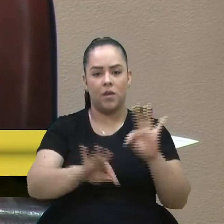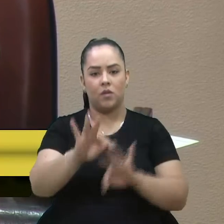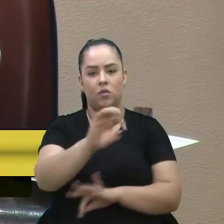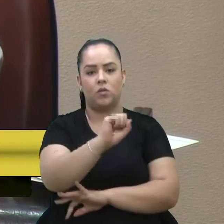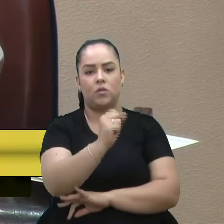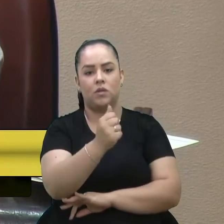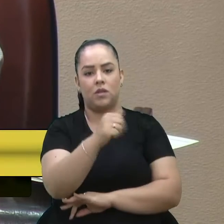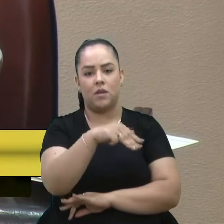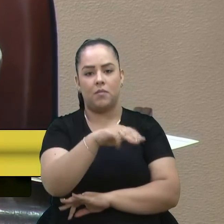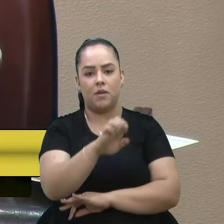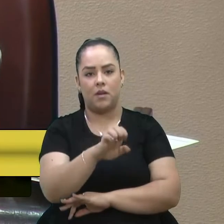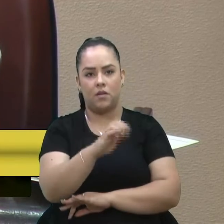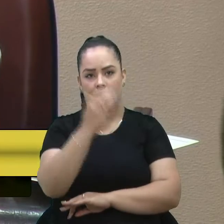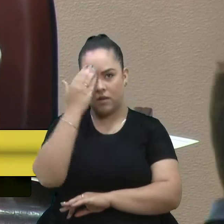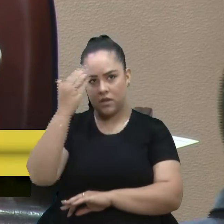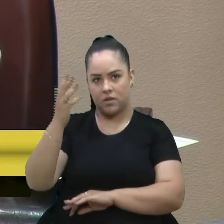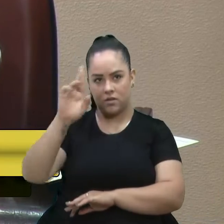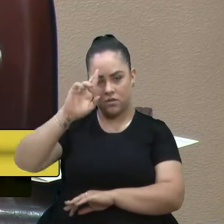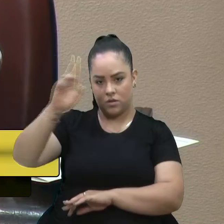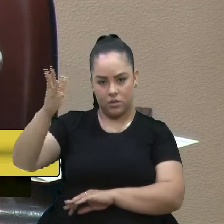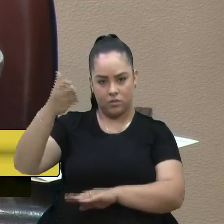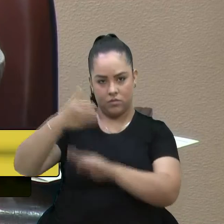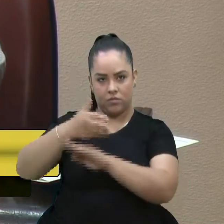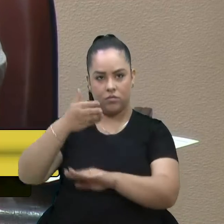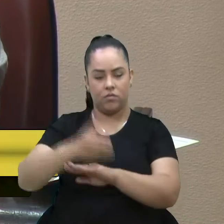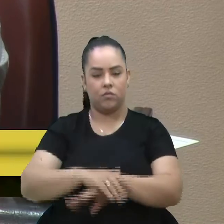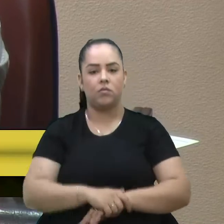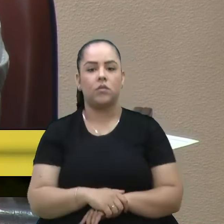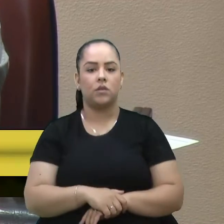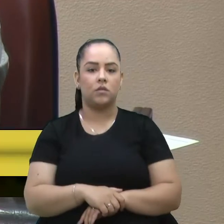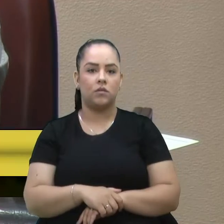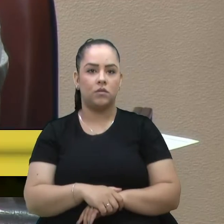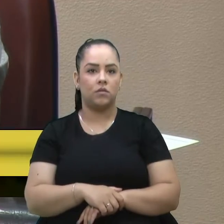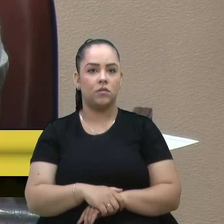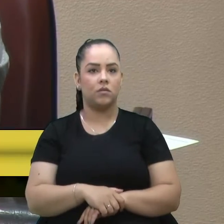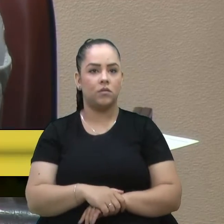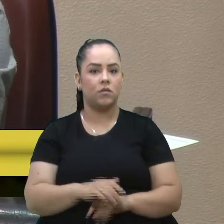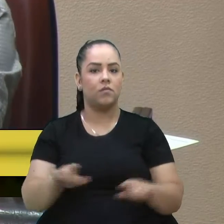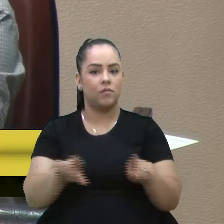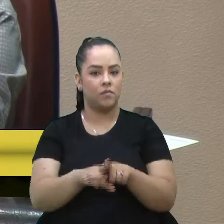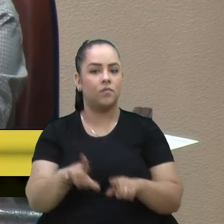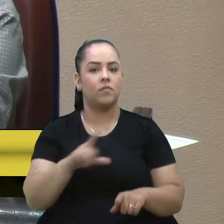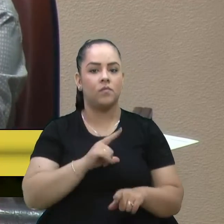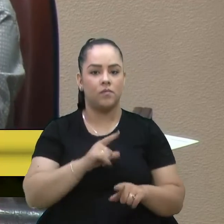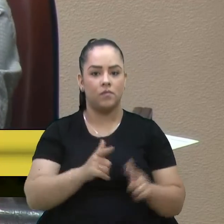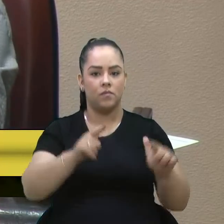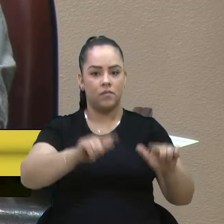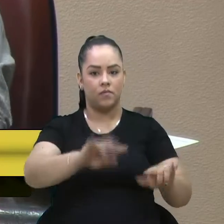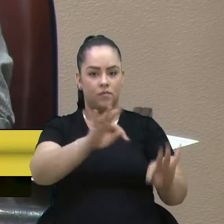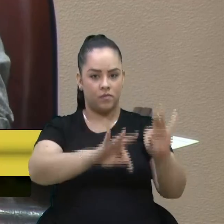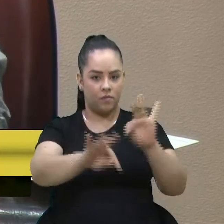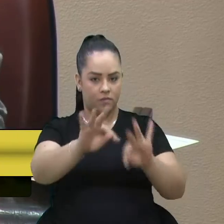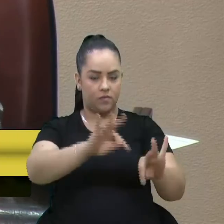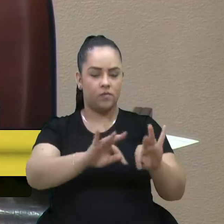Agradecer a presença do nosso diretor. Tem também a estação de tratamento do Samai ali. Bom,